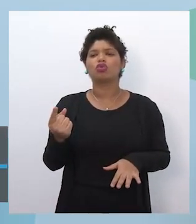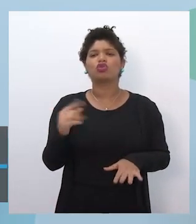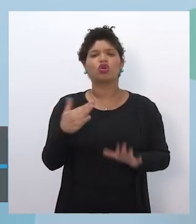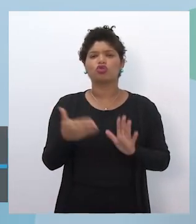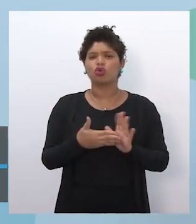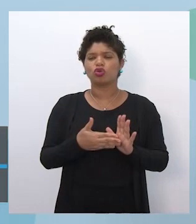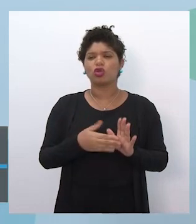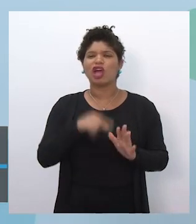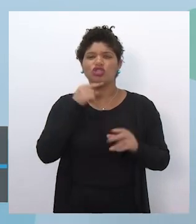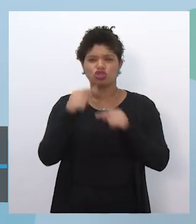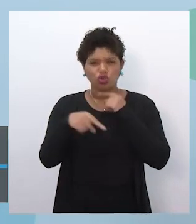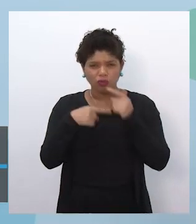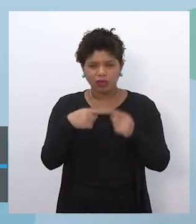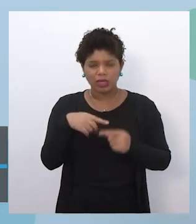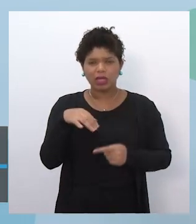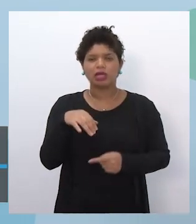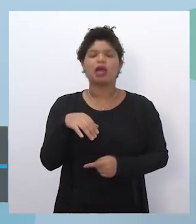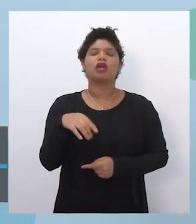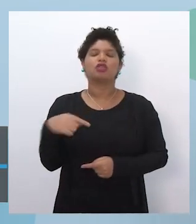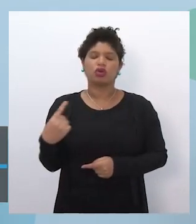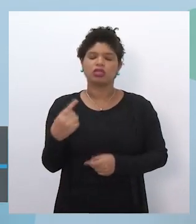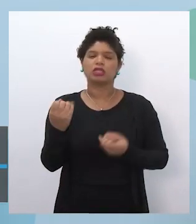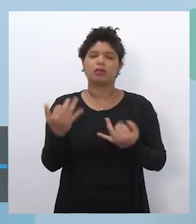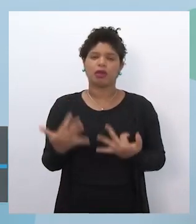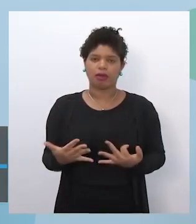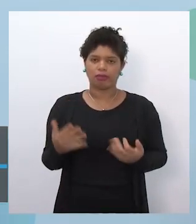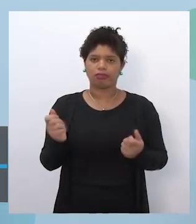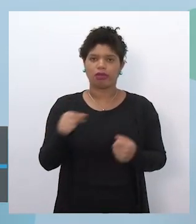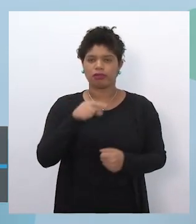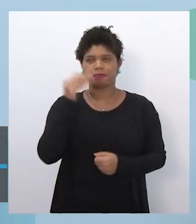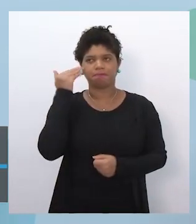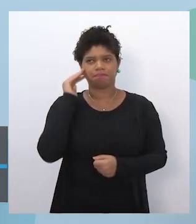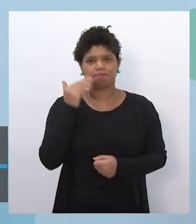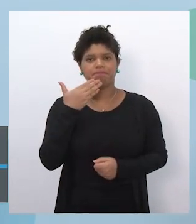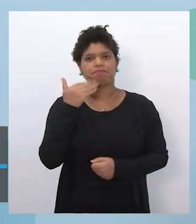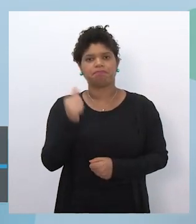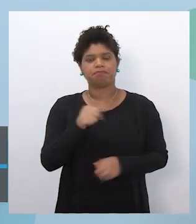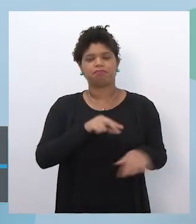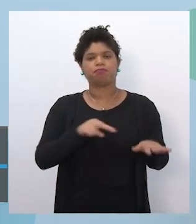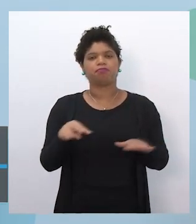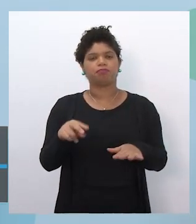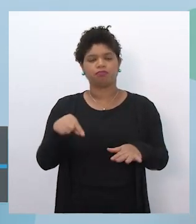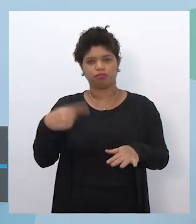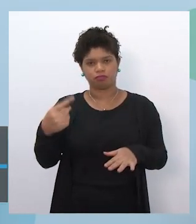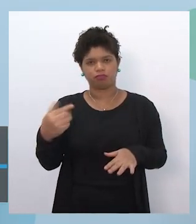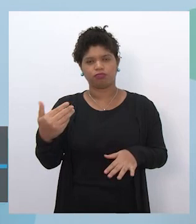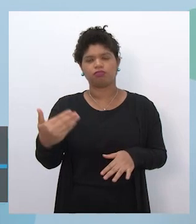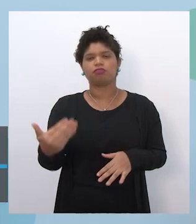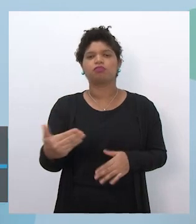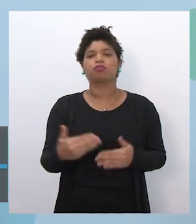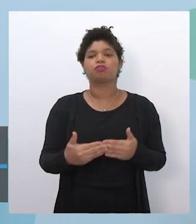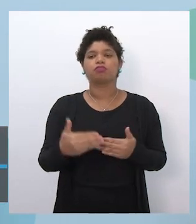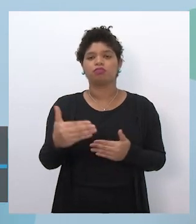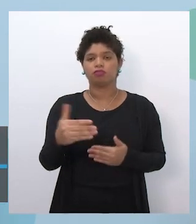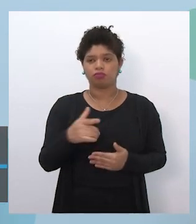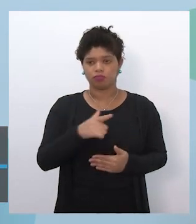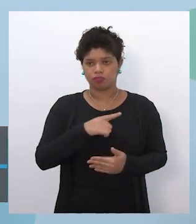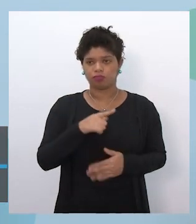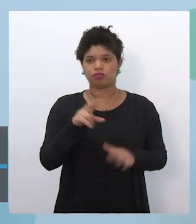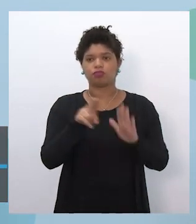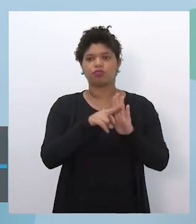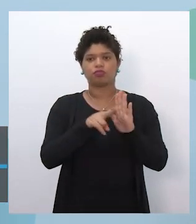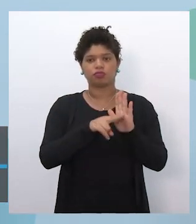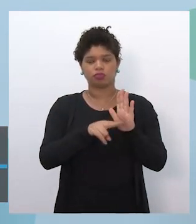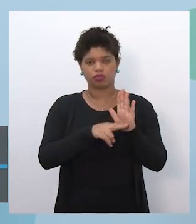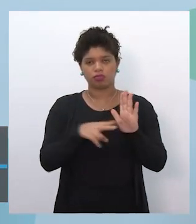coisas vão começar a acontecer e aí vocês já estão sabendo que daqui a pouco começam a sair os normativos